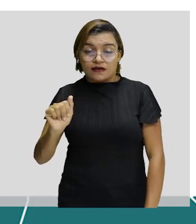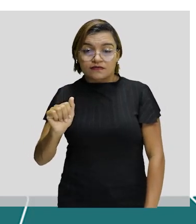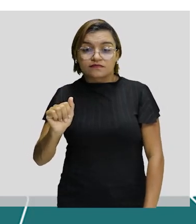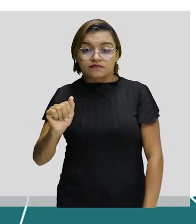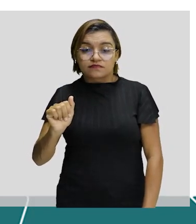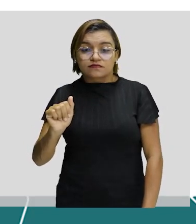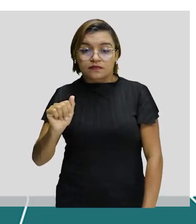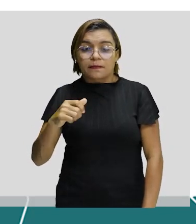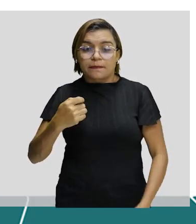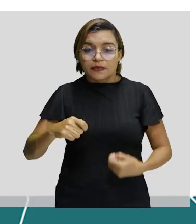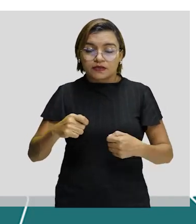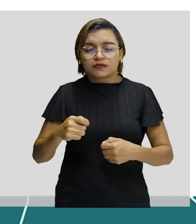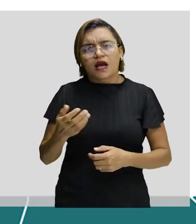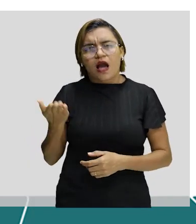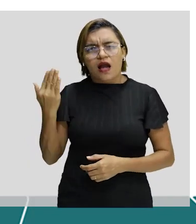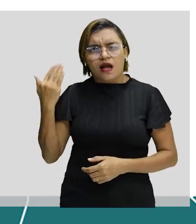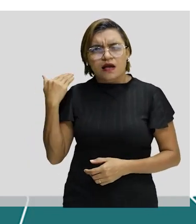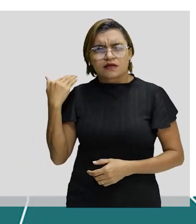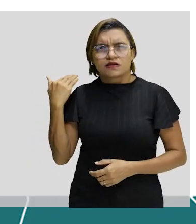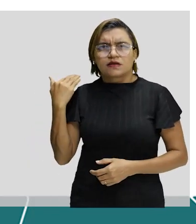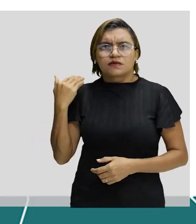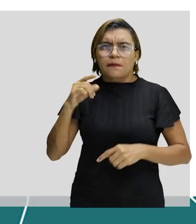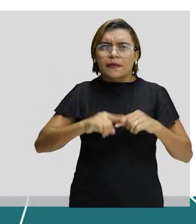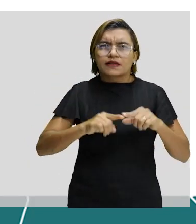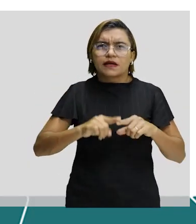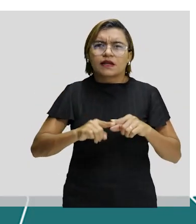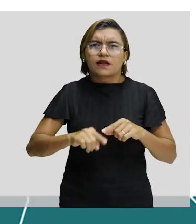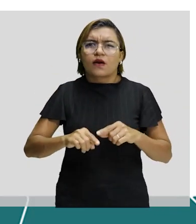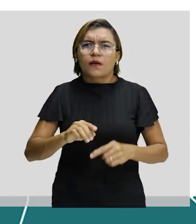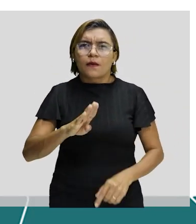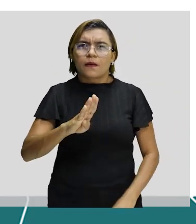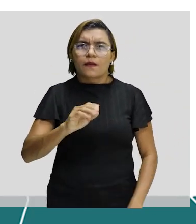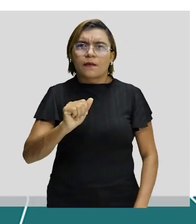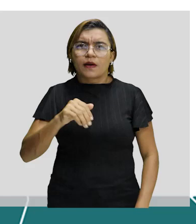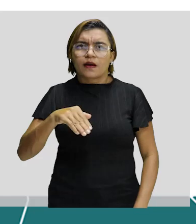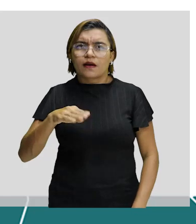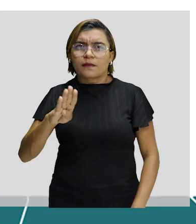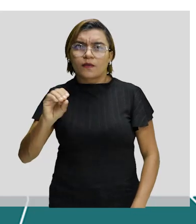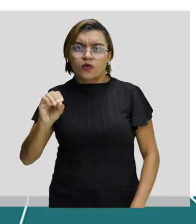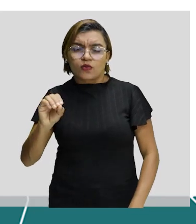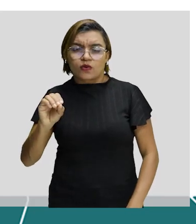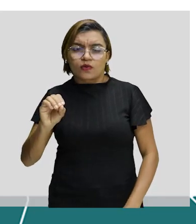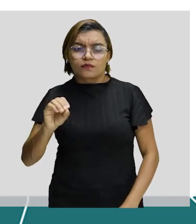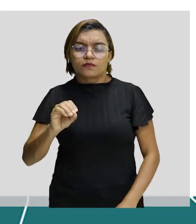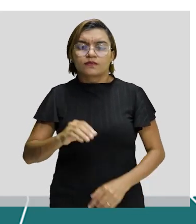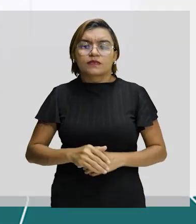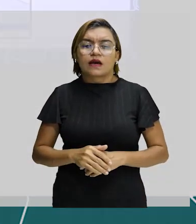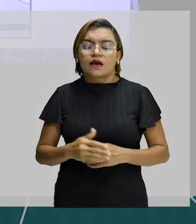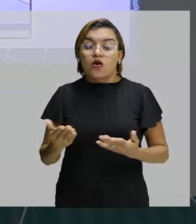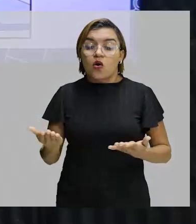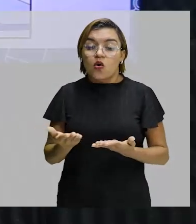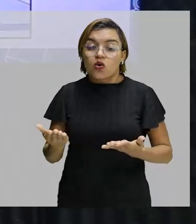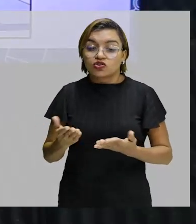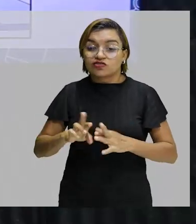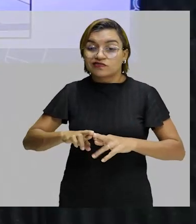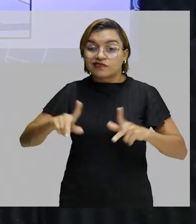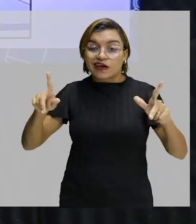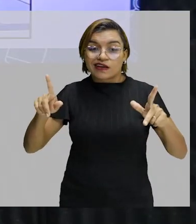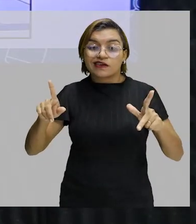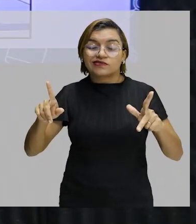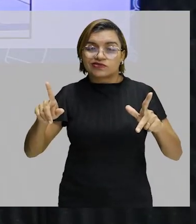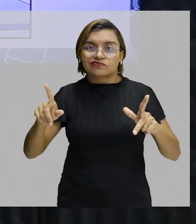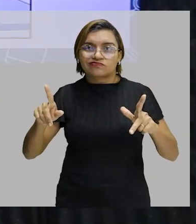que antigamente era de bambu, hoje é de um material de fibra de carbono, fibra de vidro, que é um material bem resistente